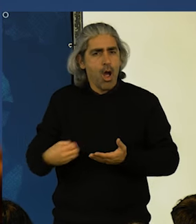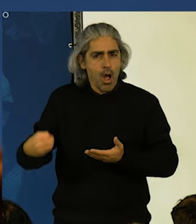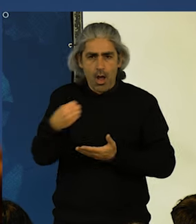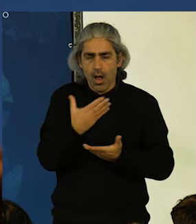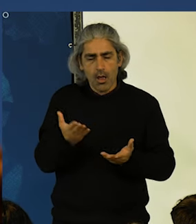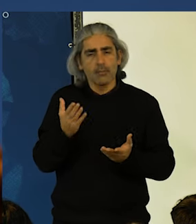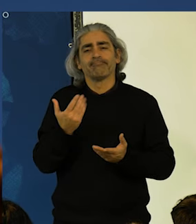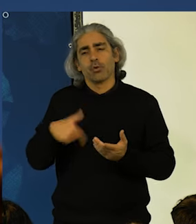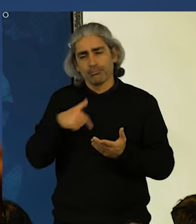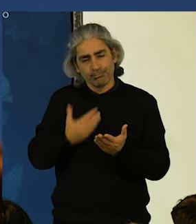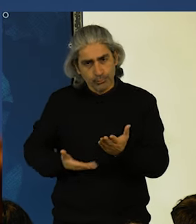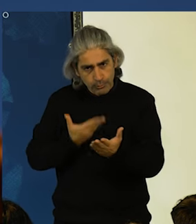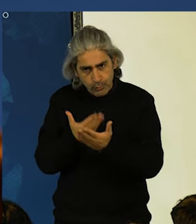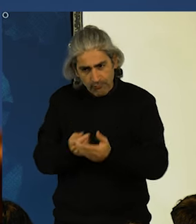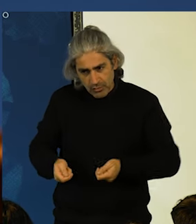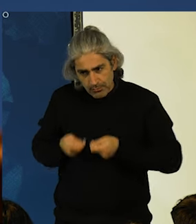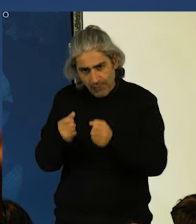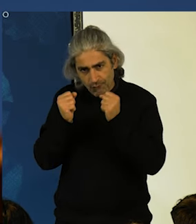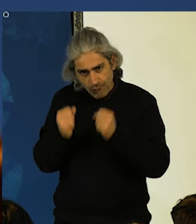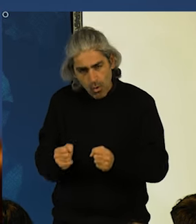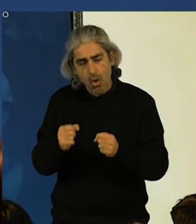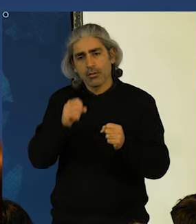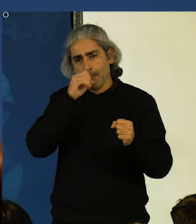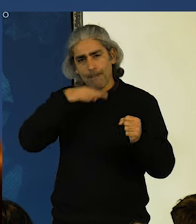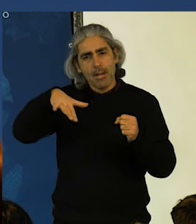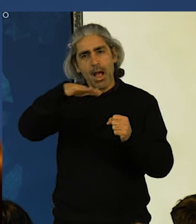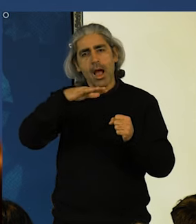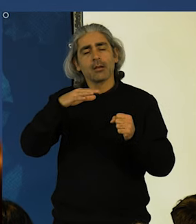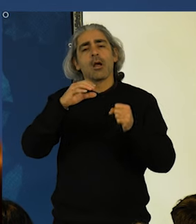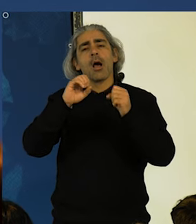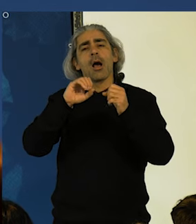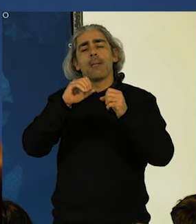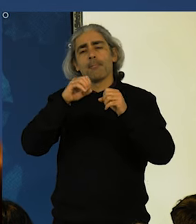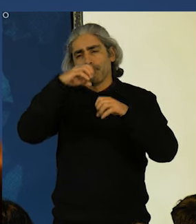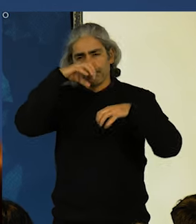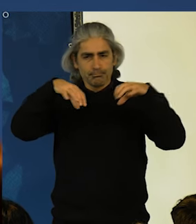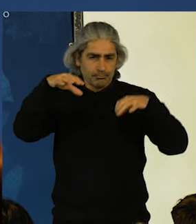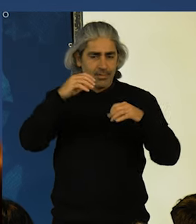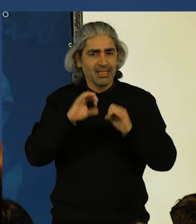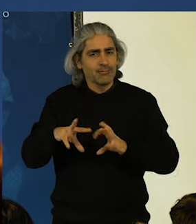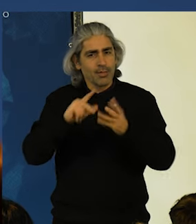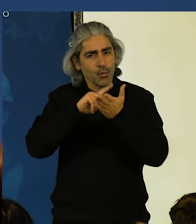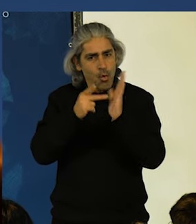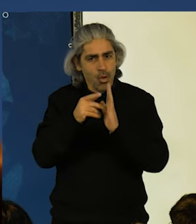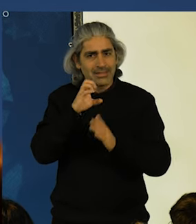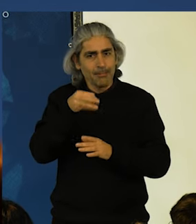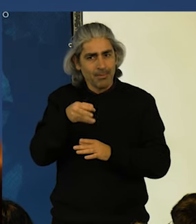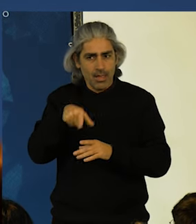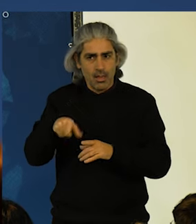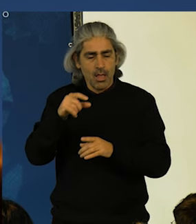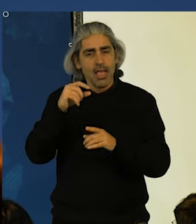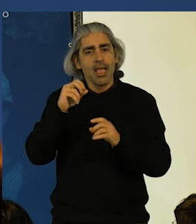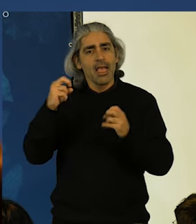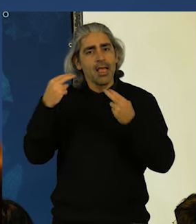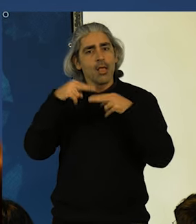investimentos fortes. Como a criação de um parque de desenvolvimento tecnológico da CP no entroncamento. É por isso que defendemos que o